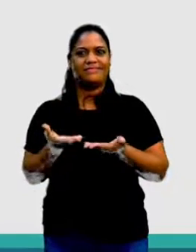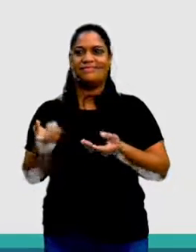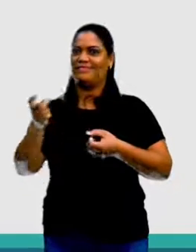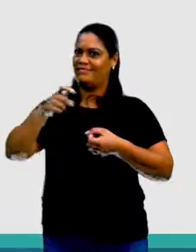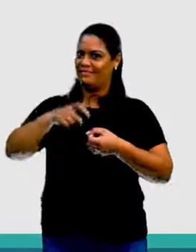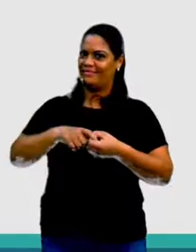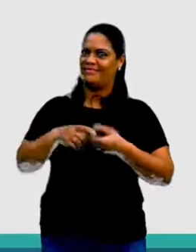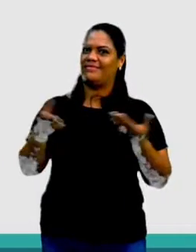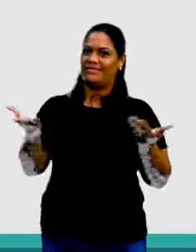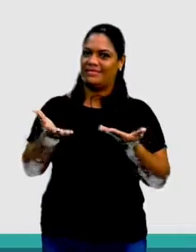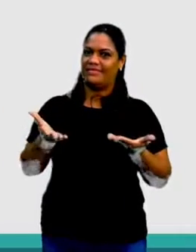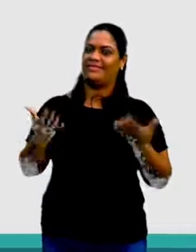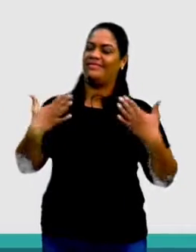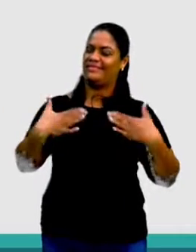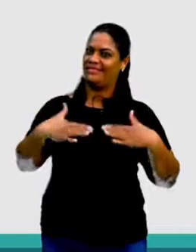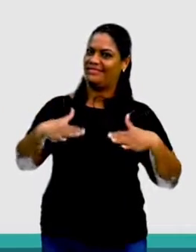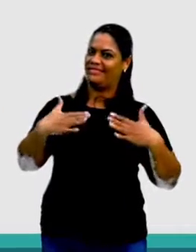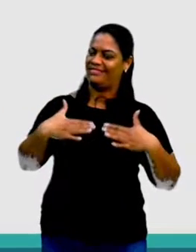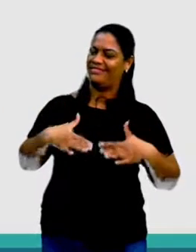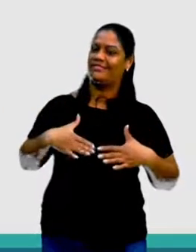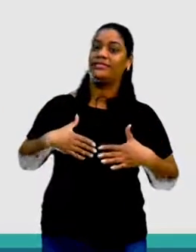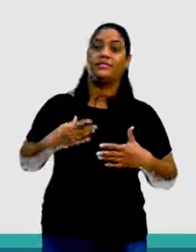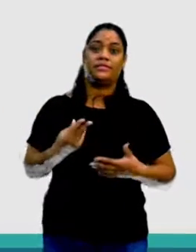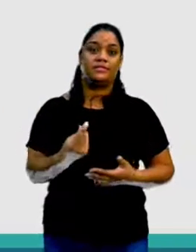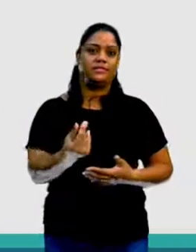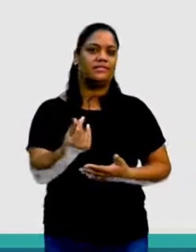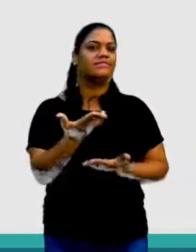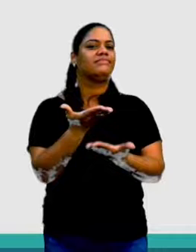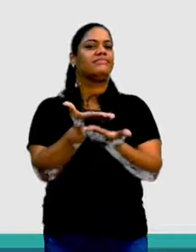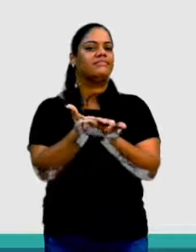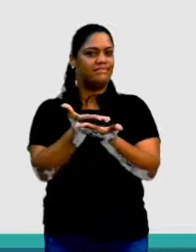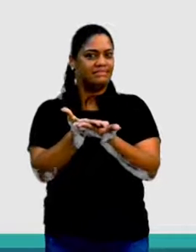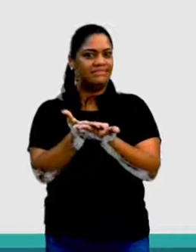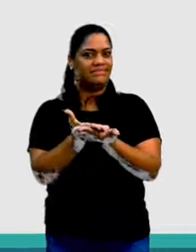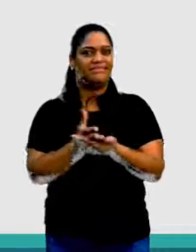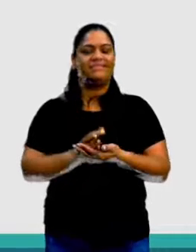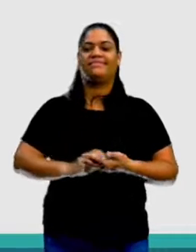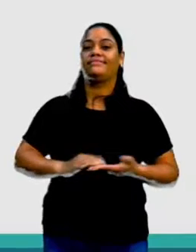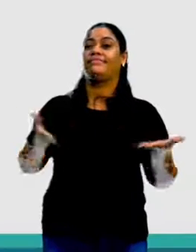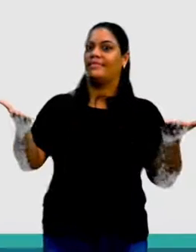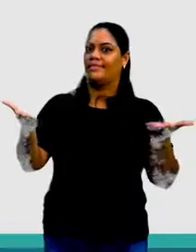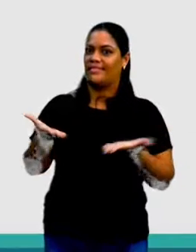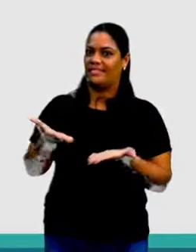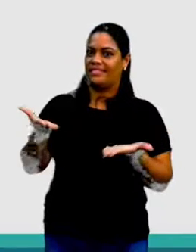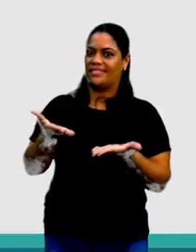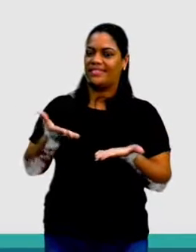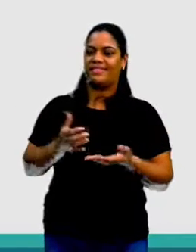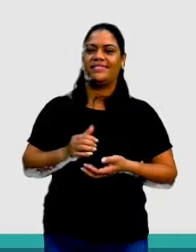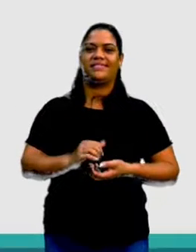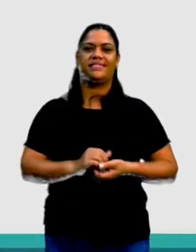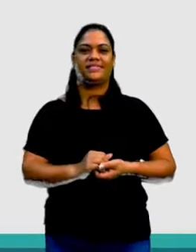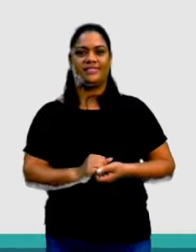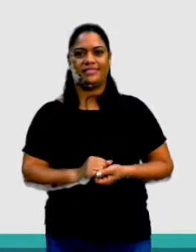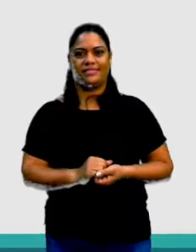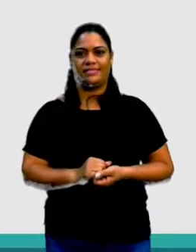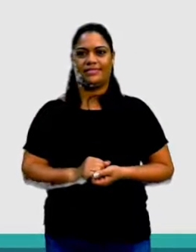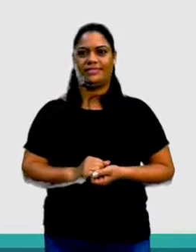mais relaxados, a gente vai dar continuidade no nosso assunto. Pois é, agora, para